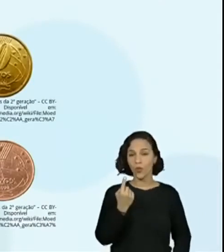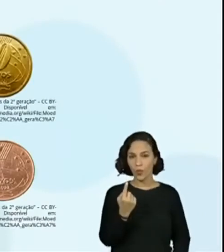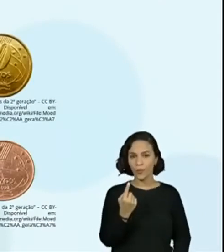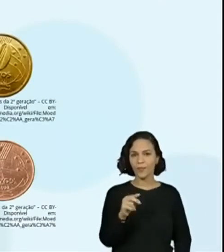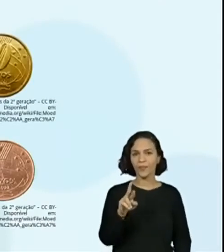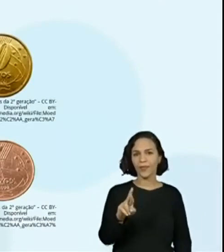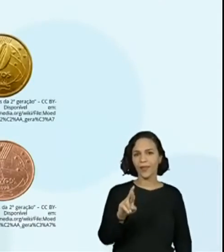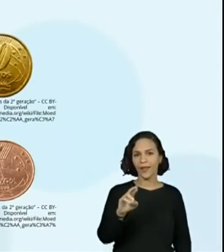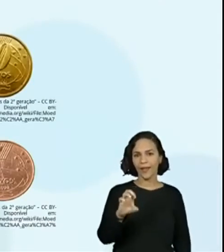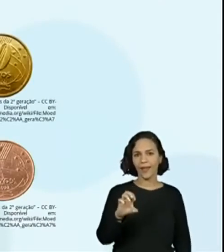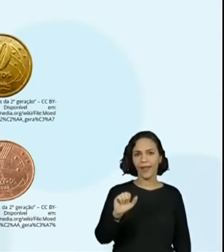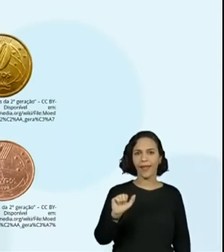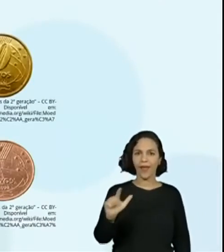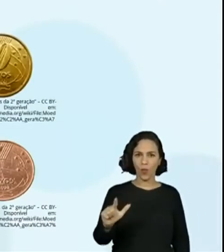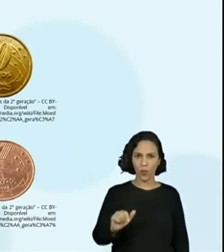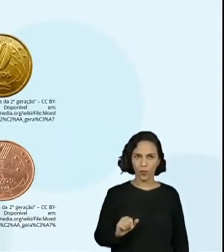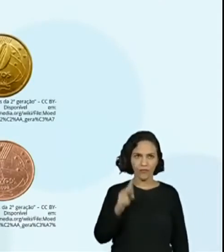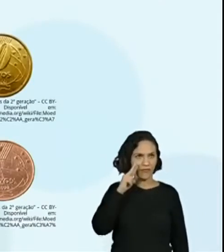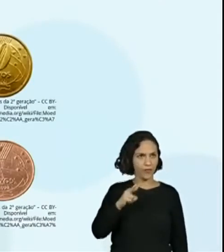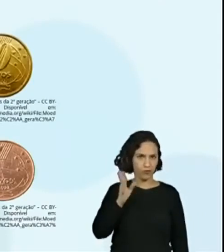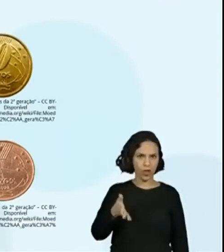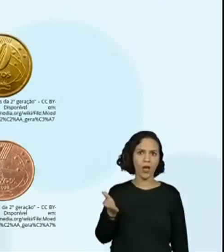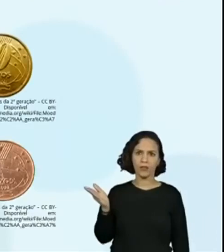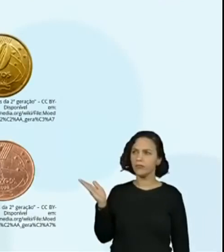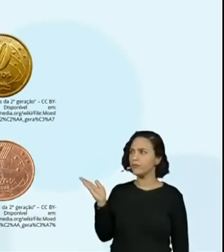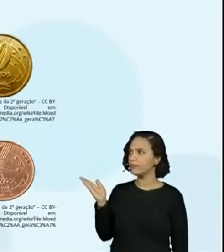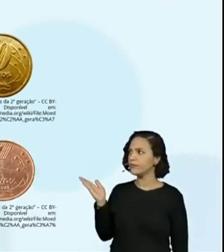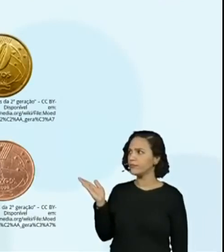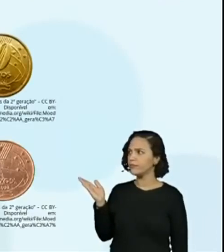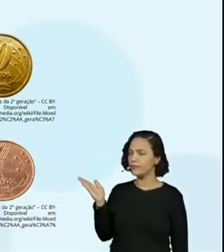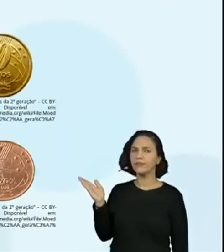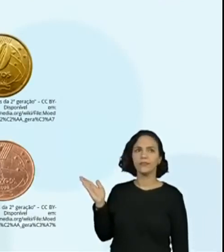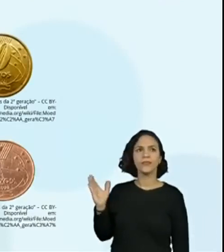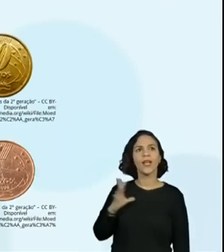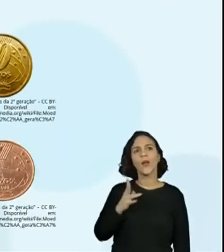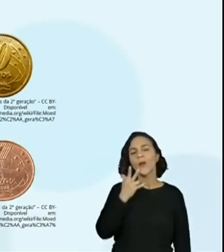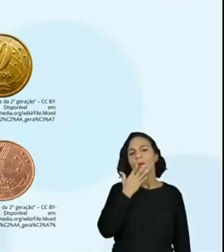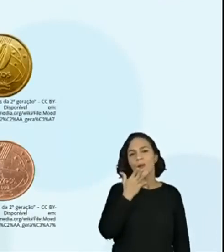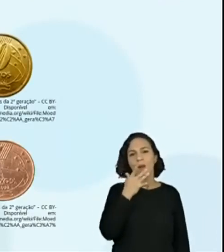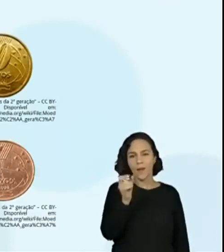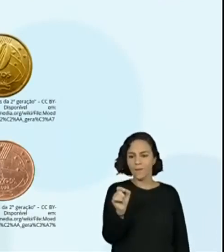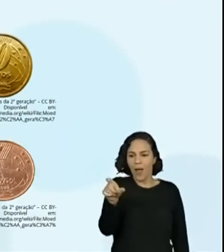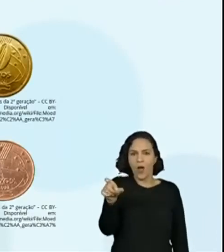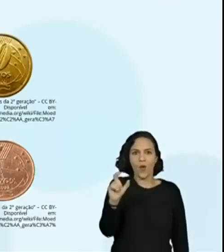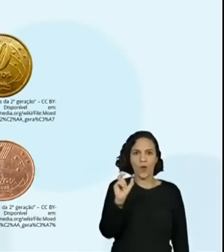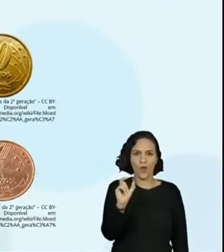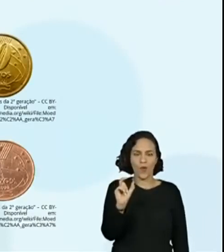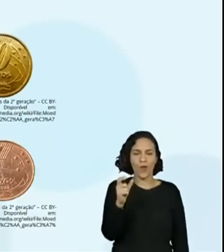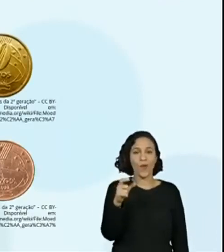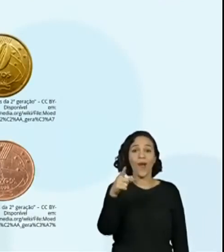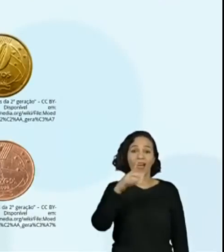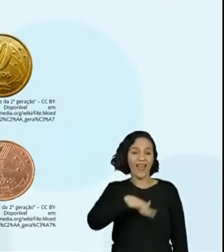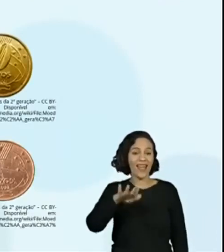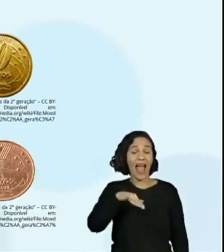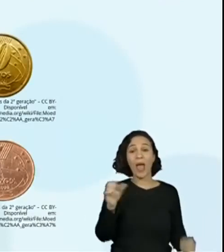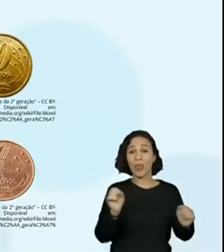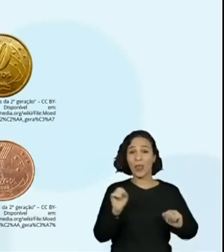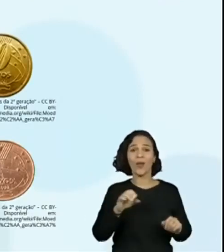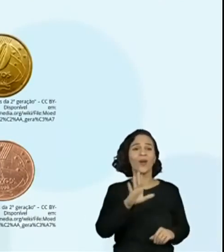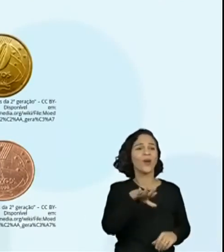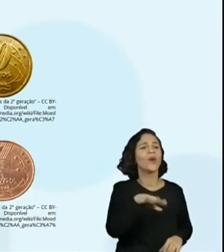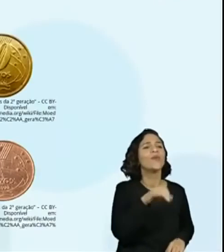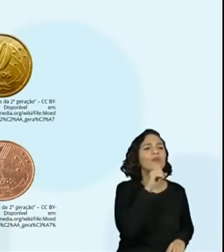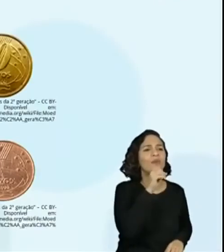um real. Todo mundo já viu essa moeda, né? Sim. Ela tem duas cores. Ela é a maiorzinha que a gente criança adora falar, né? Vô,